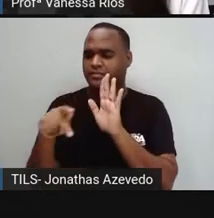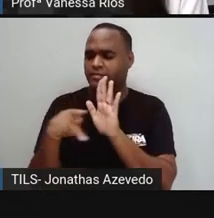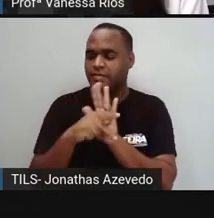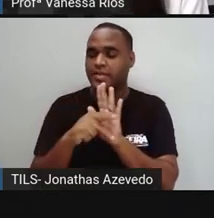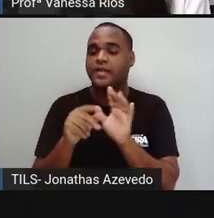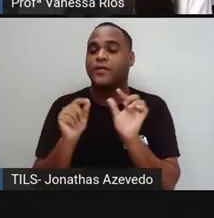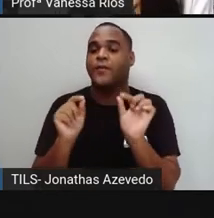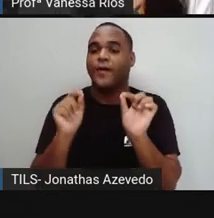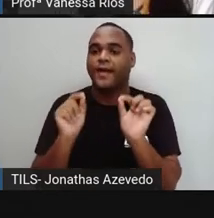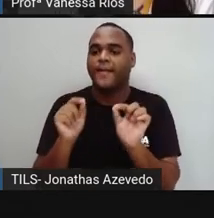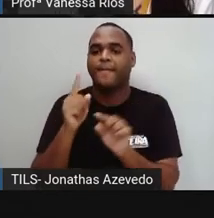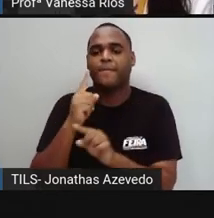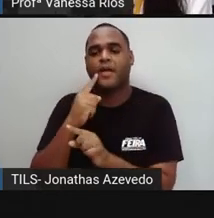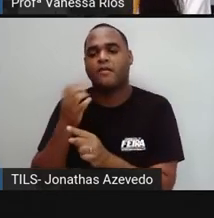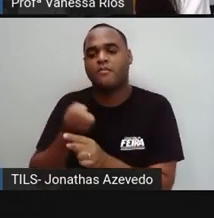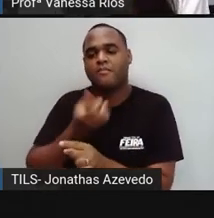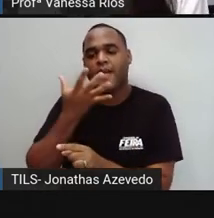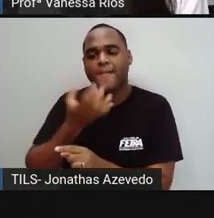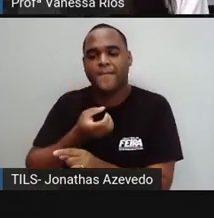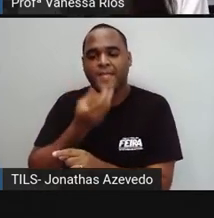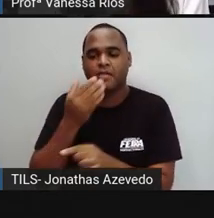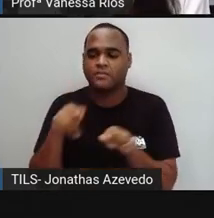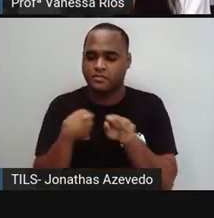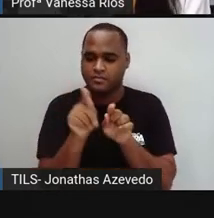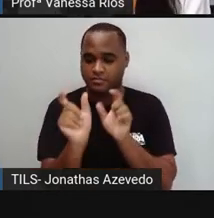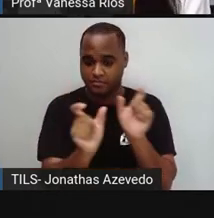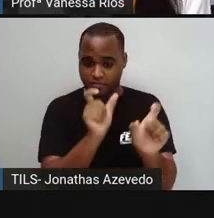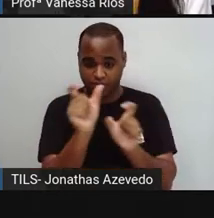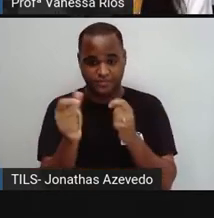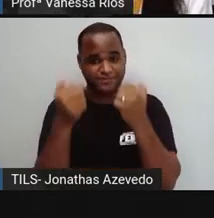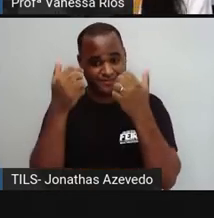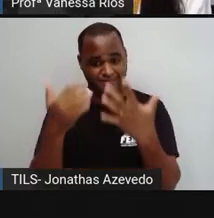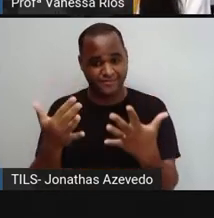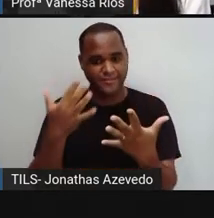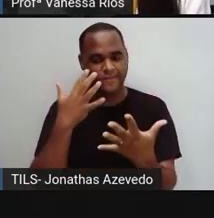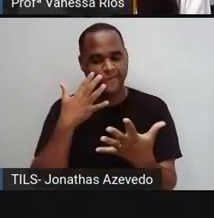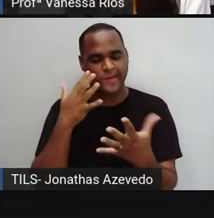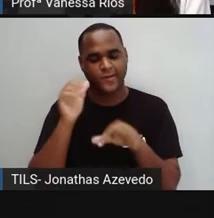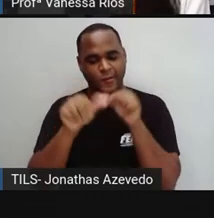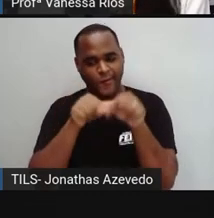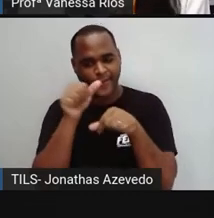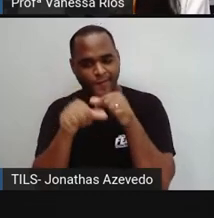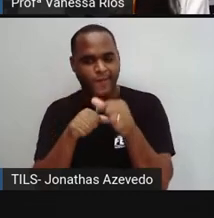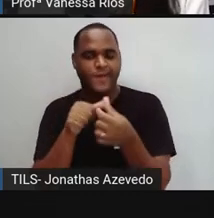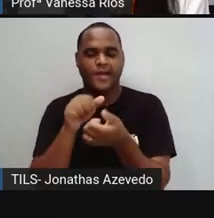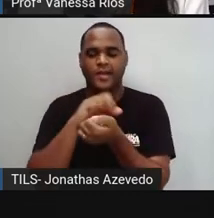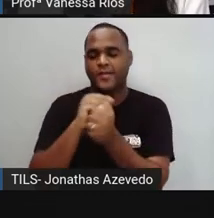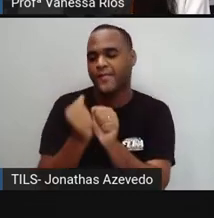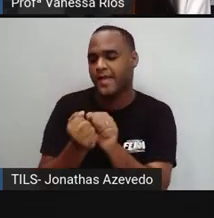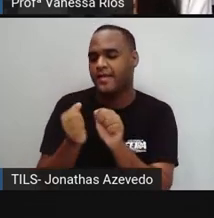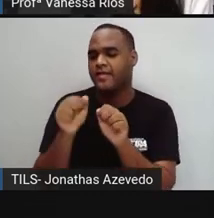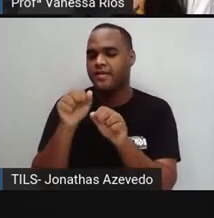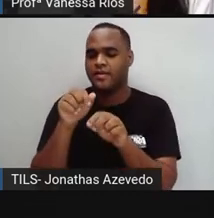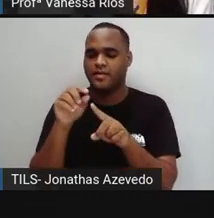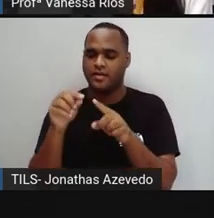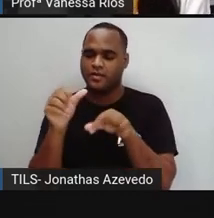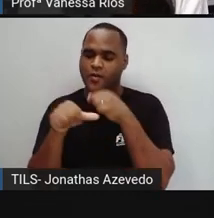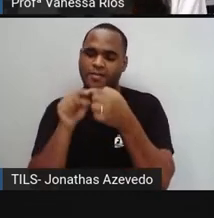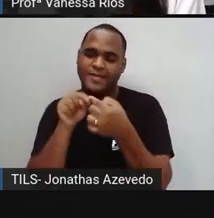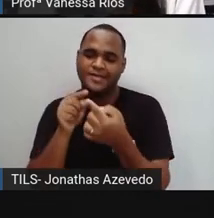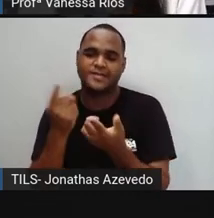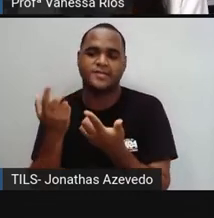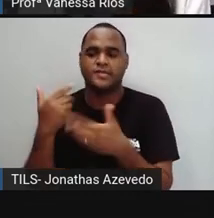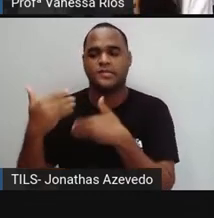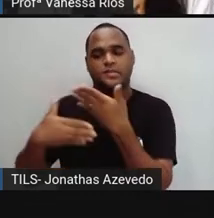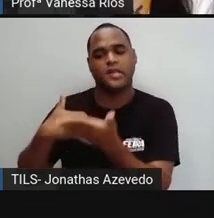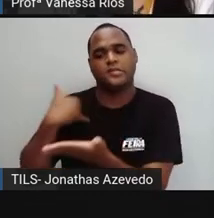estão presentes em expressões e também em palavras. E que vão mudando, né? Que vão se diversificando em relação ao tempo,